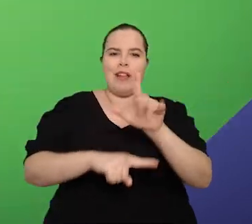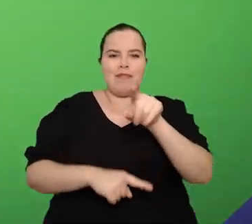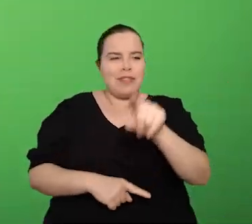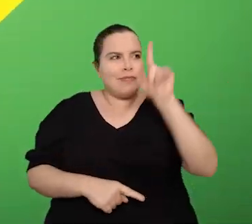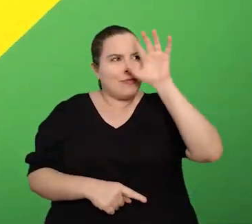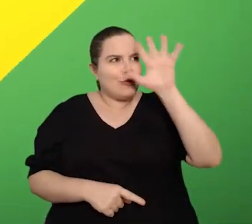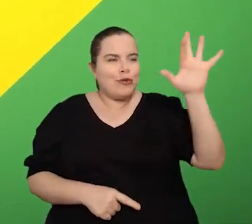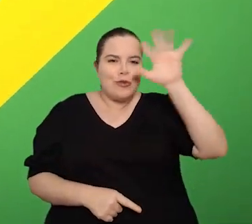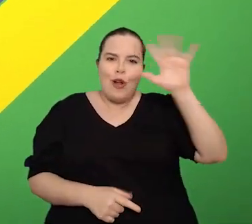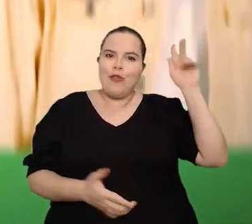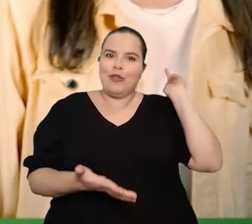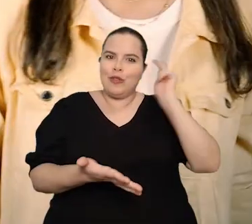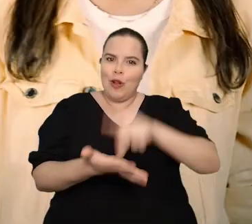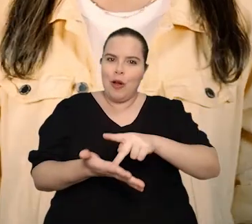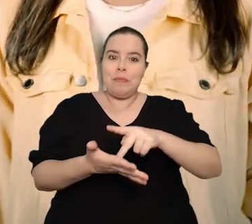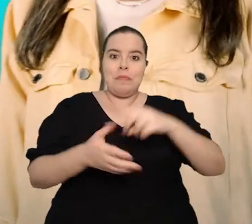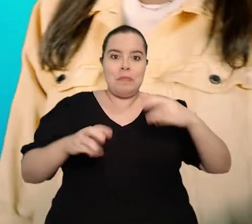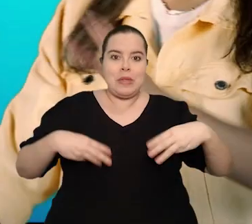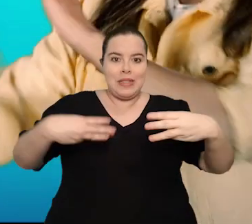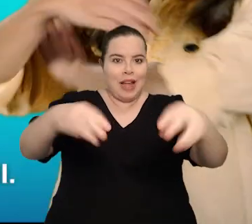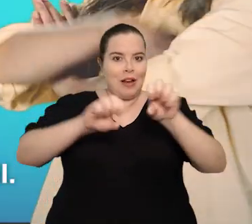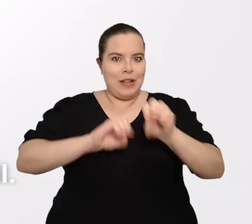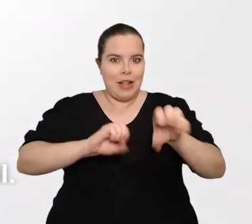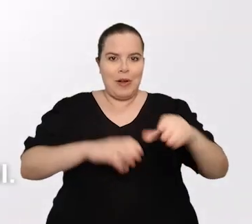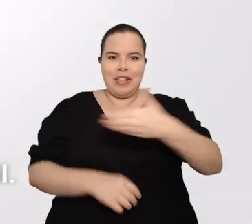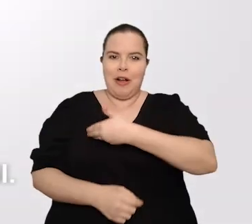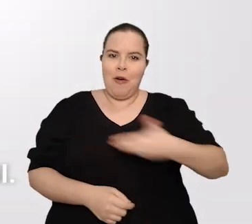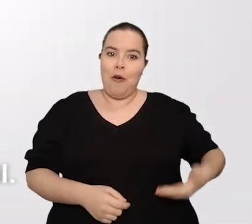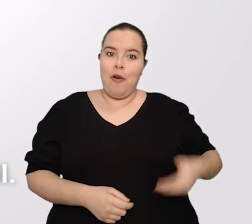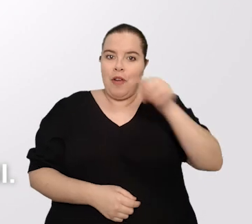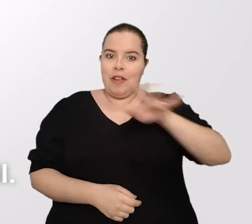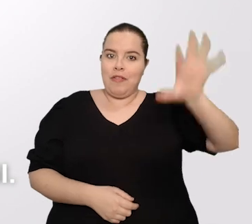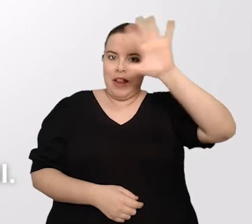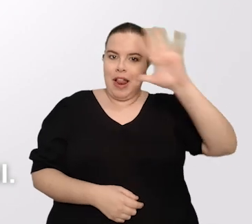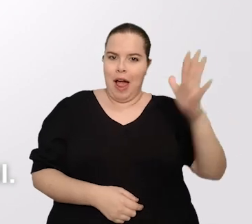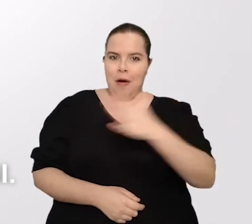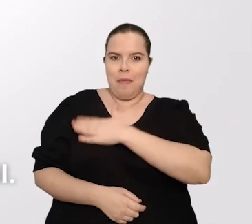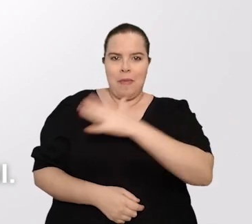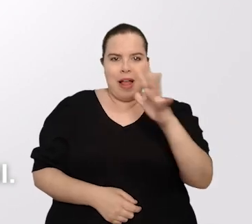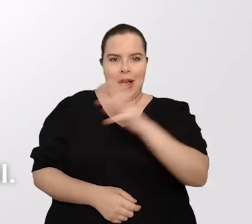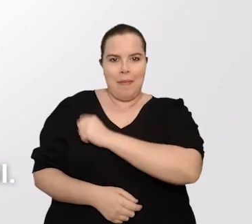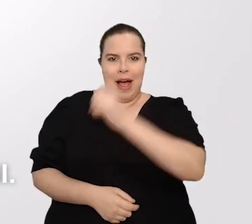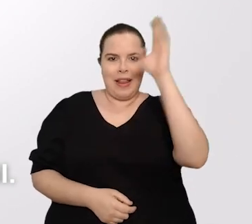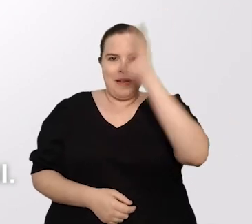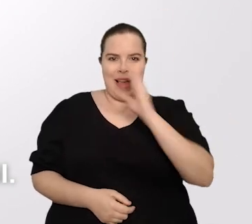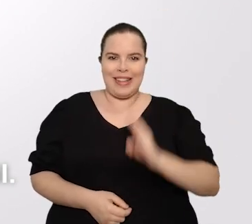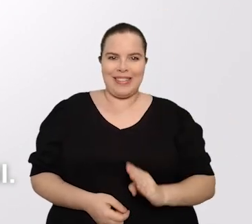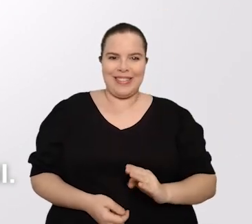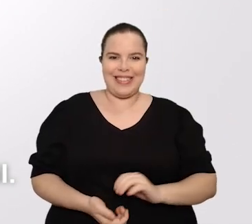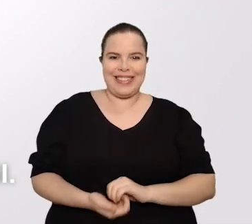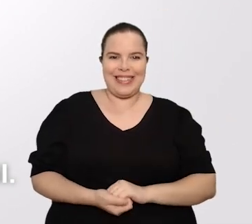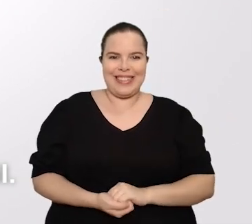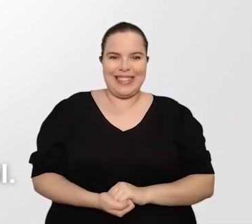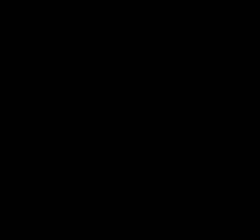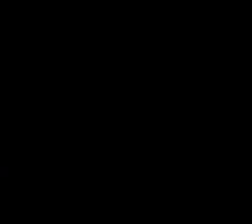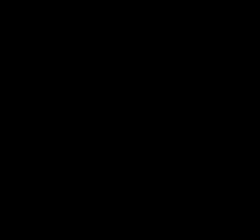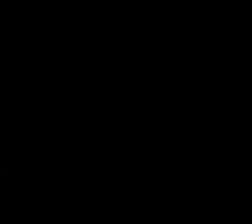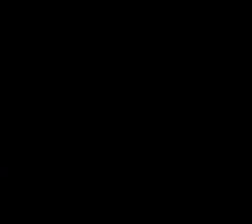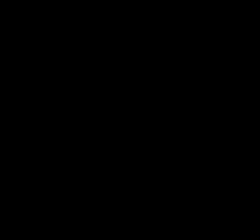ajudando você a realizar seu sonho. Ministério da Educação. Governo Federal. Pátria amada Brasil. Governo